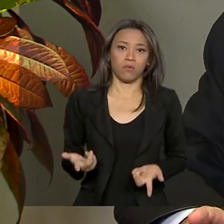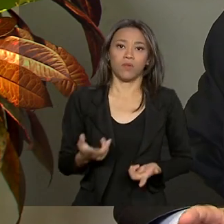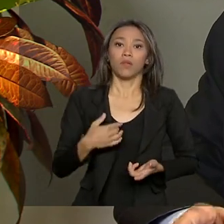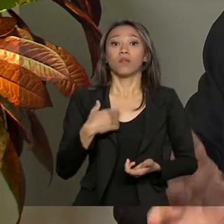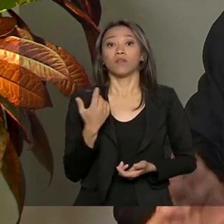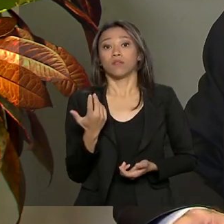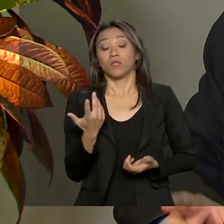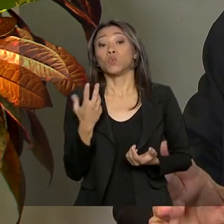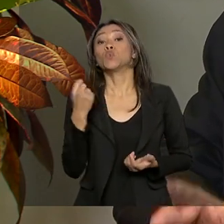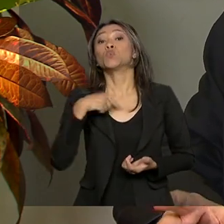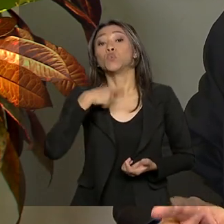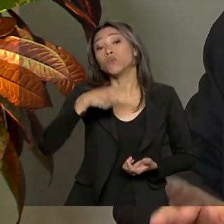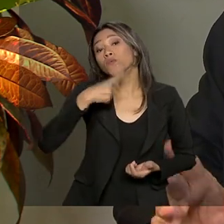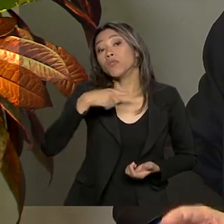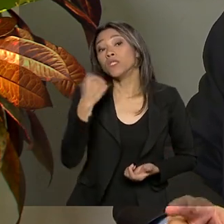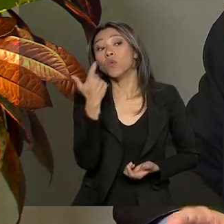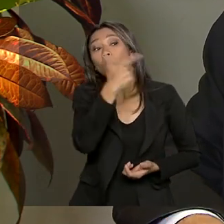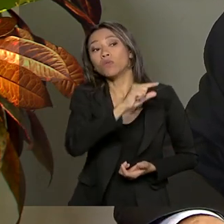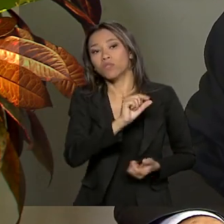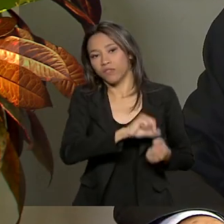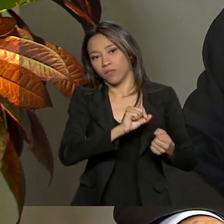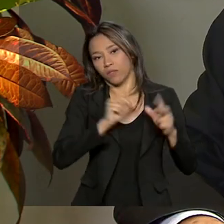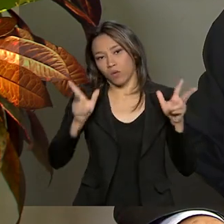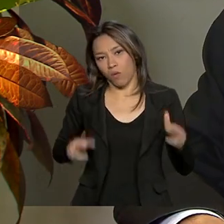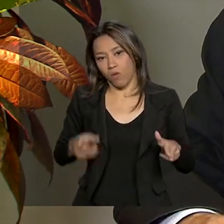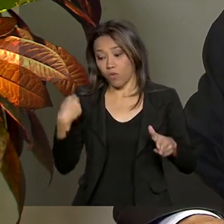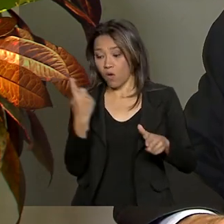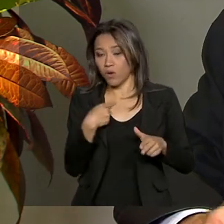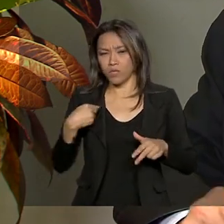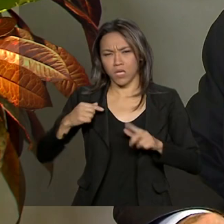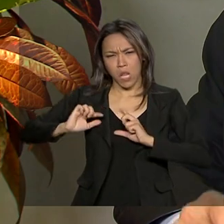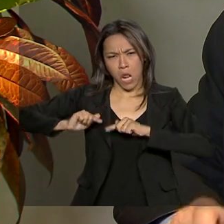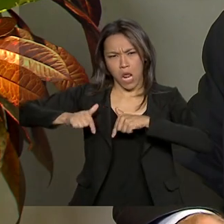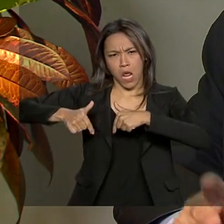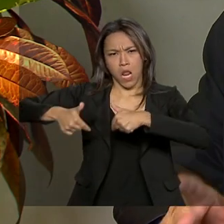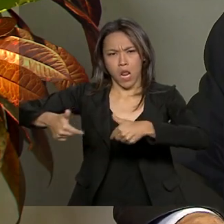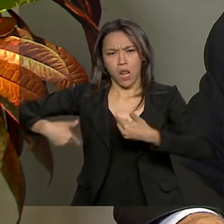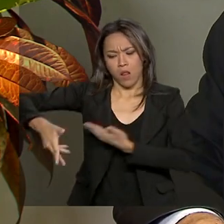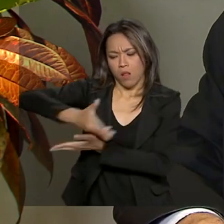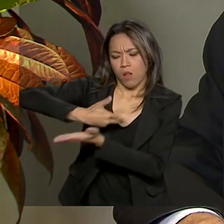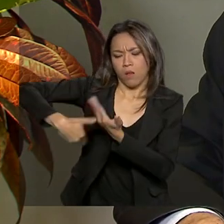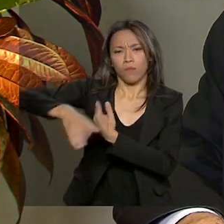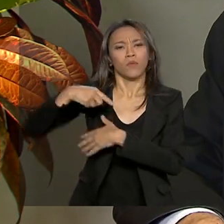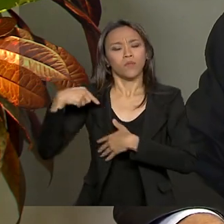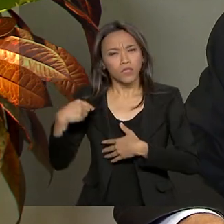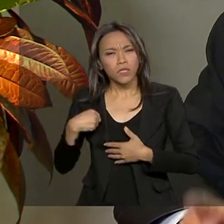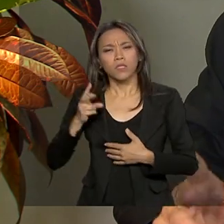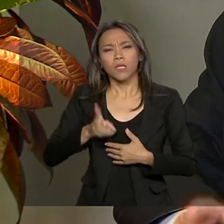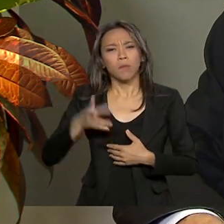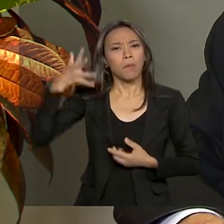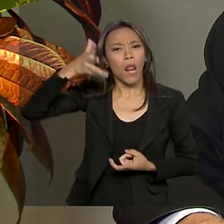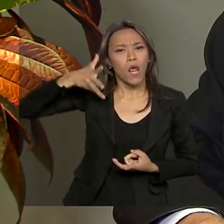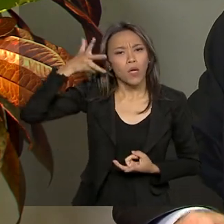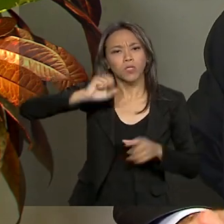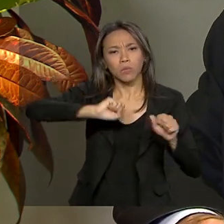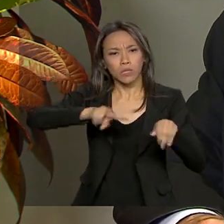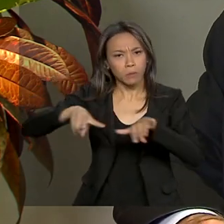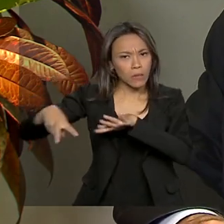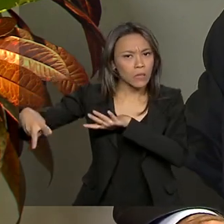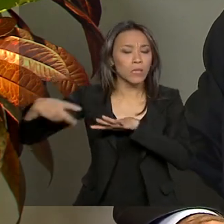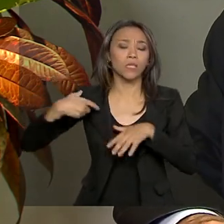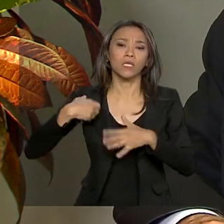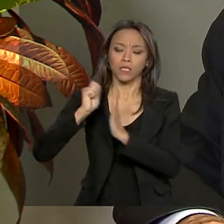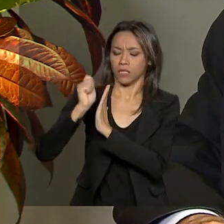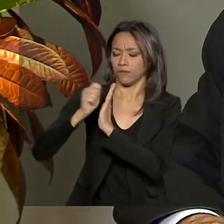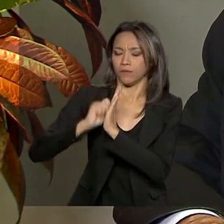tivesse trabalhado nisso. E uma equipe muito unida, muito coesa. E nós assistíamos quatro, cinco palestras por semana. Escrevíamos tudo. Só que